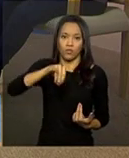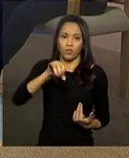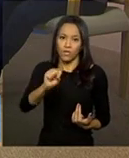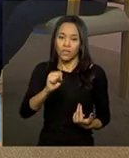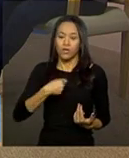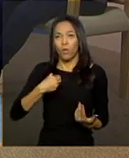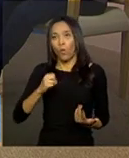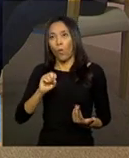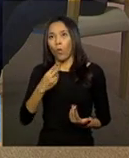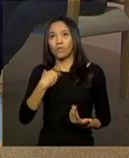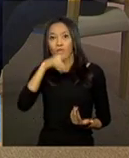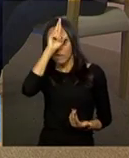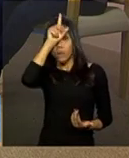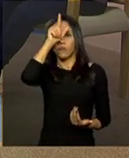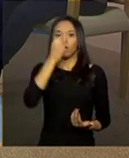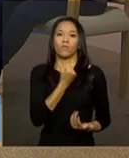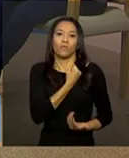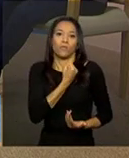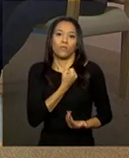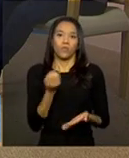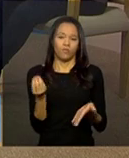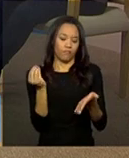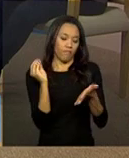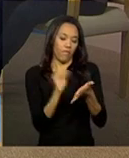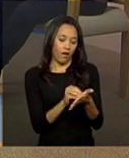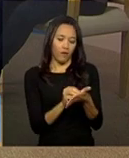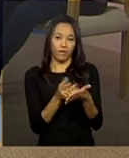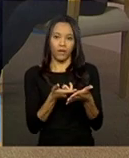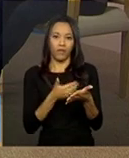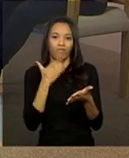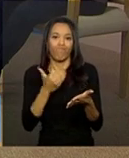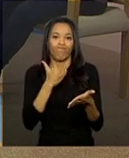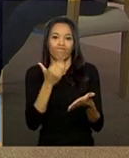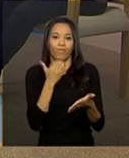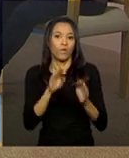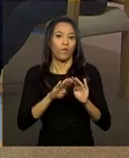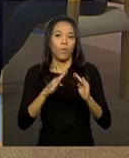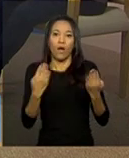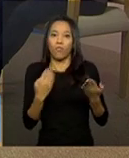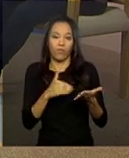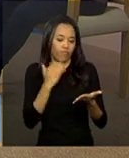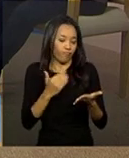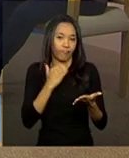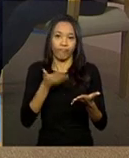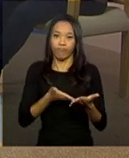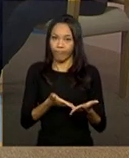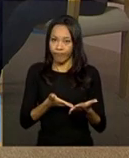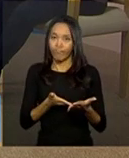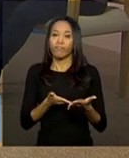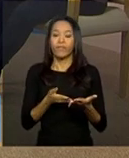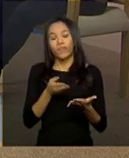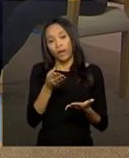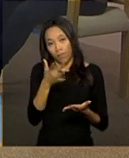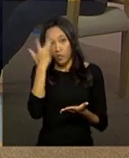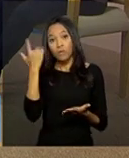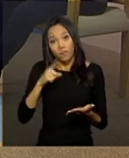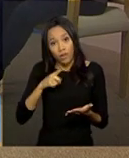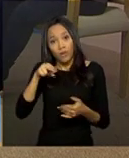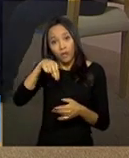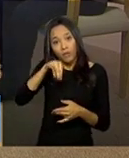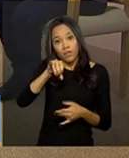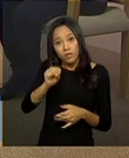enganem ao dizer qual é o número desse NIS. E aí, se você coloca um número que, às a pessoa tem NIS, mas